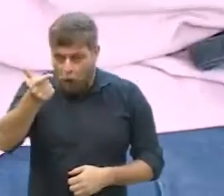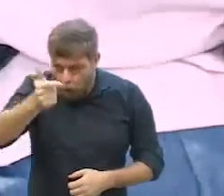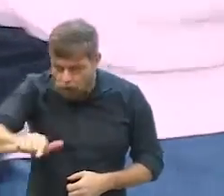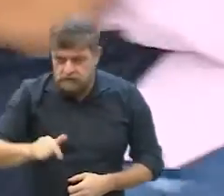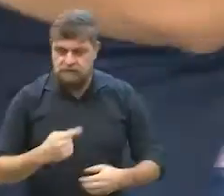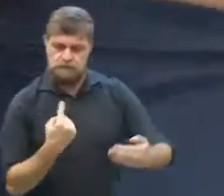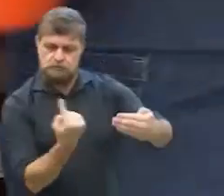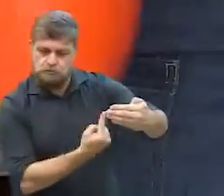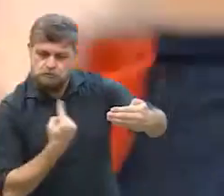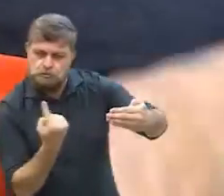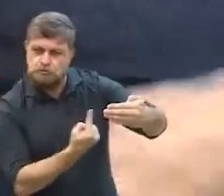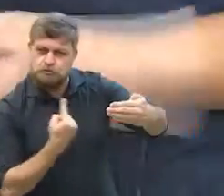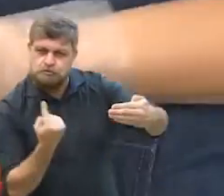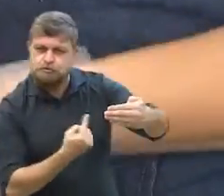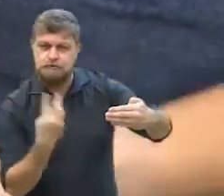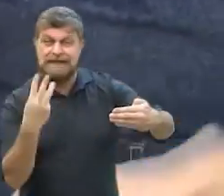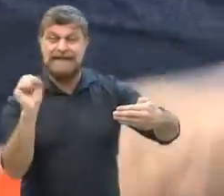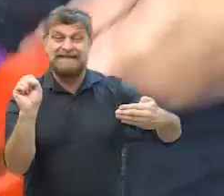vezes